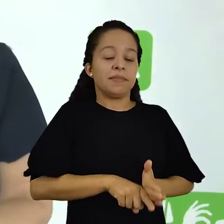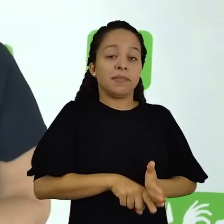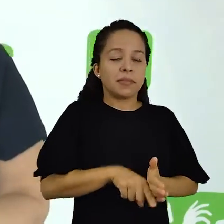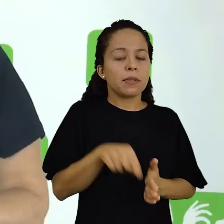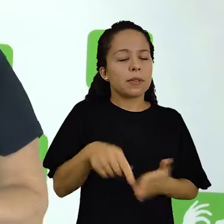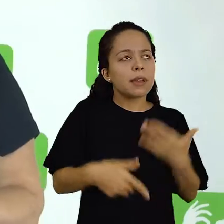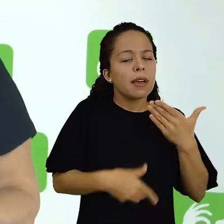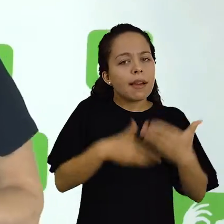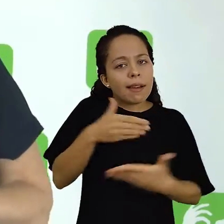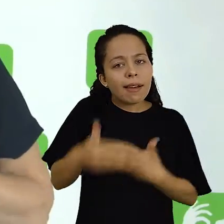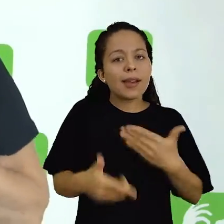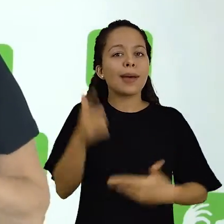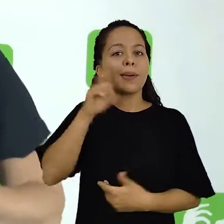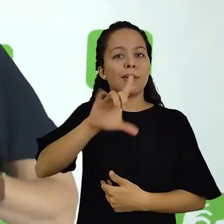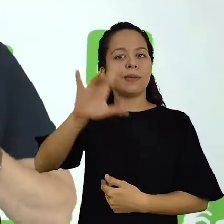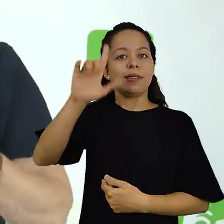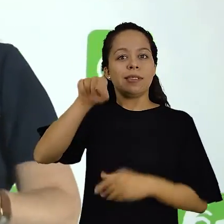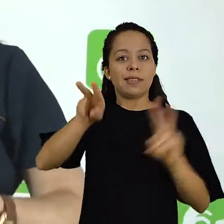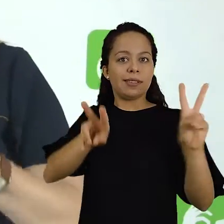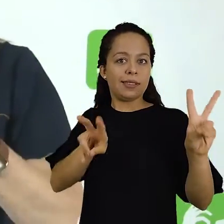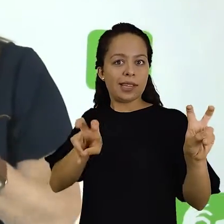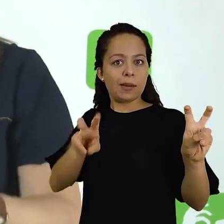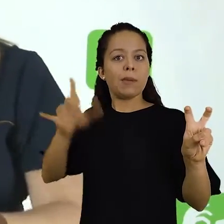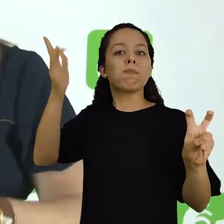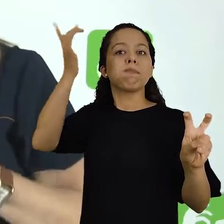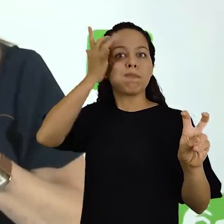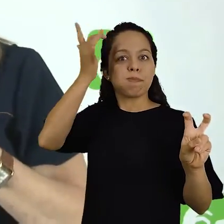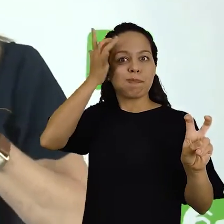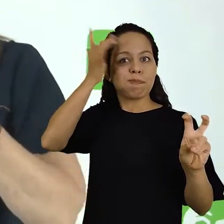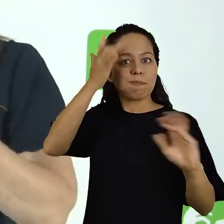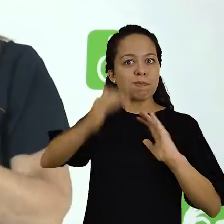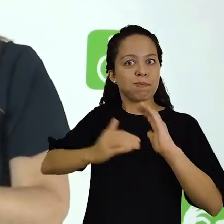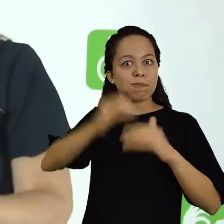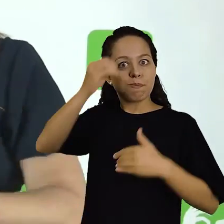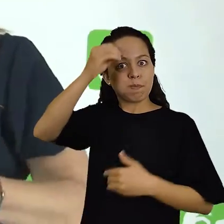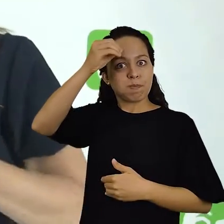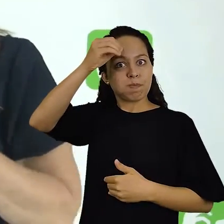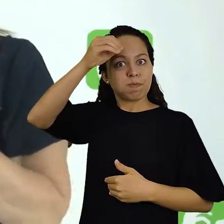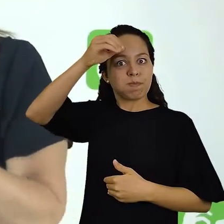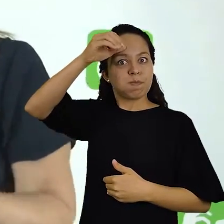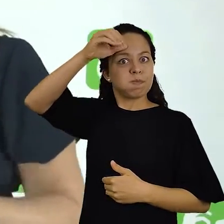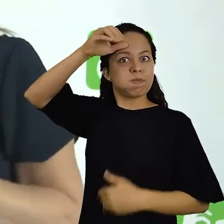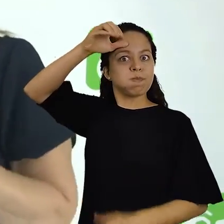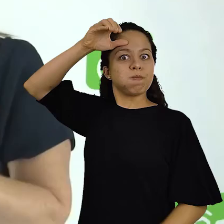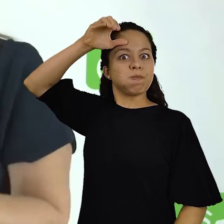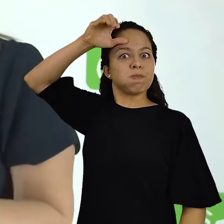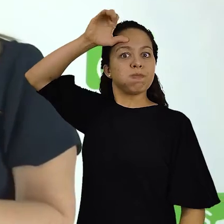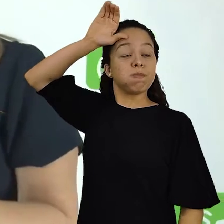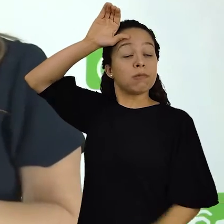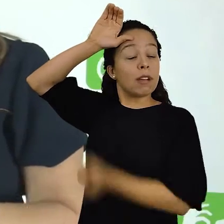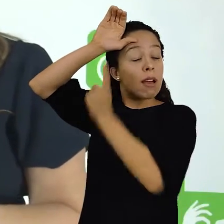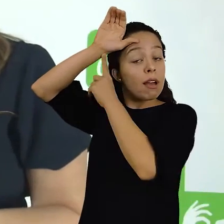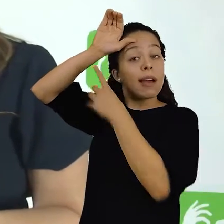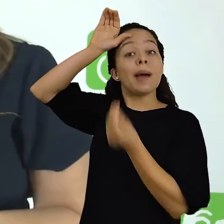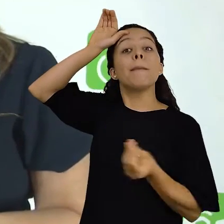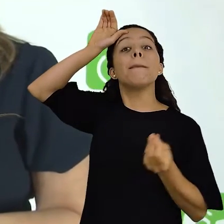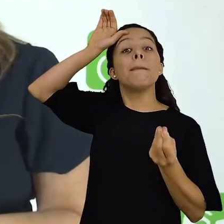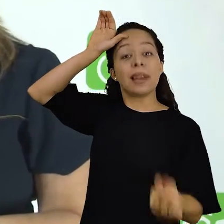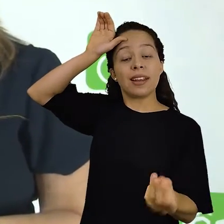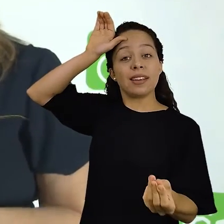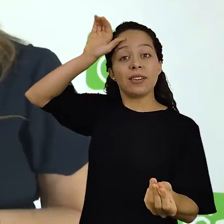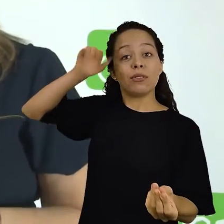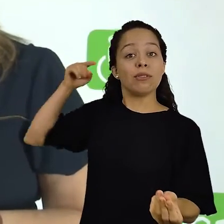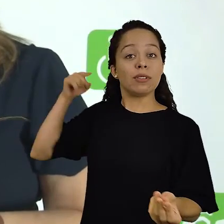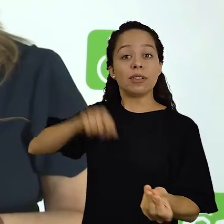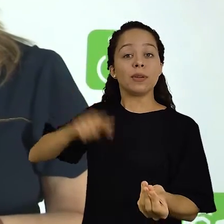esse assunto, você vai amadurecer este conteúdo, esse conhecimento que você adquiriu para que você